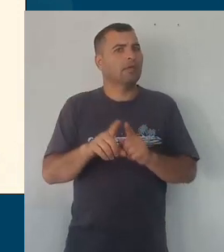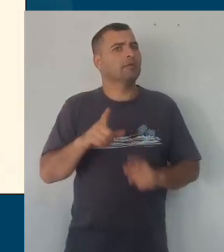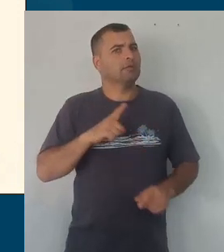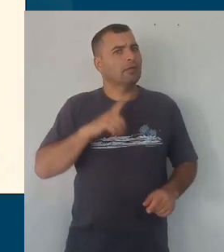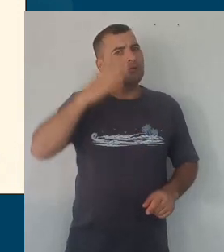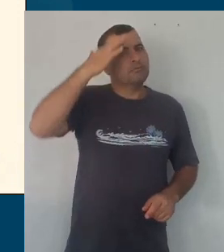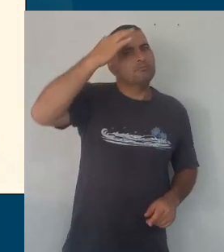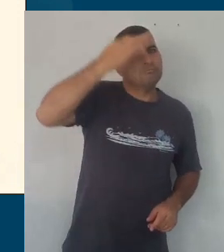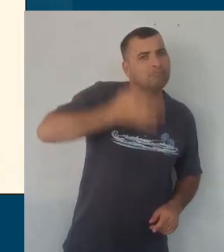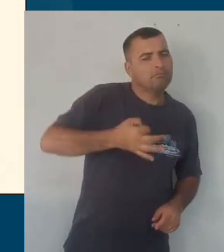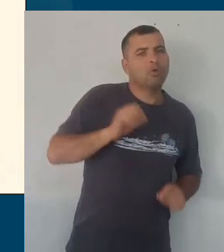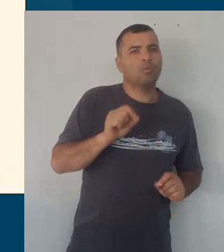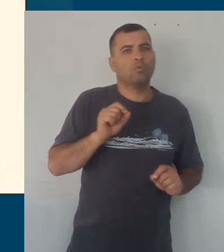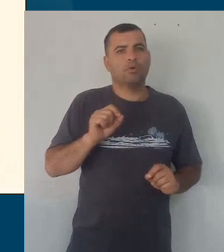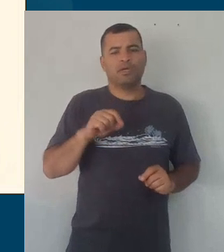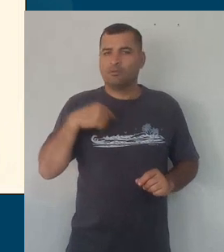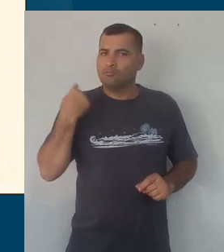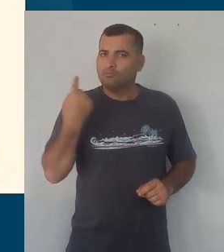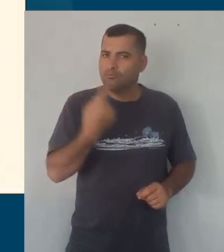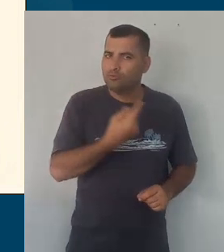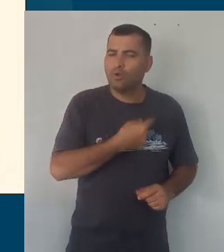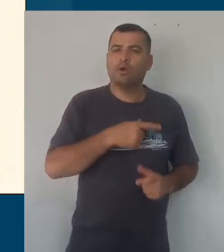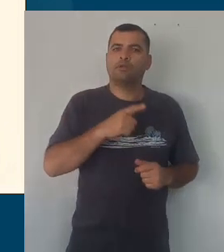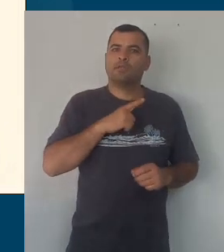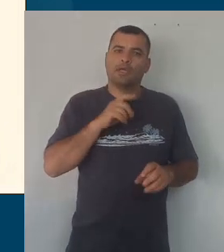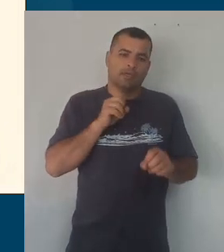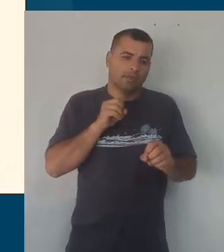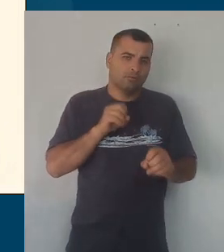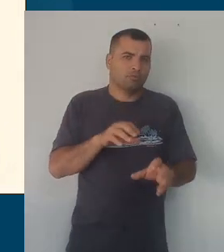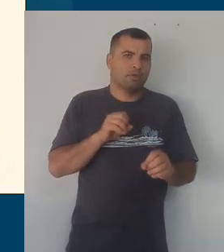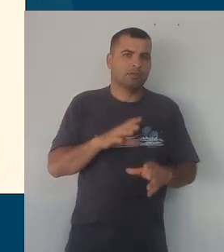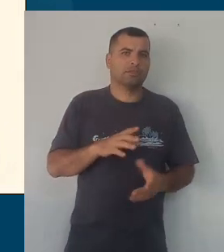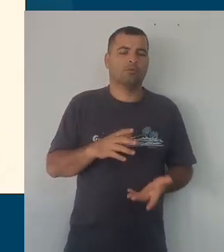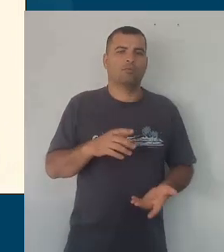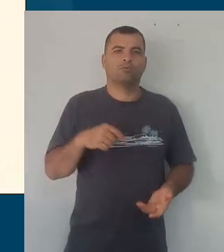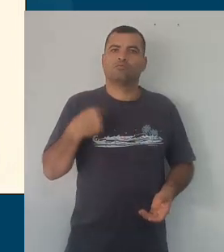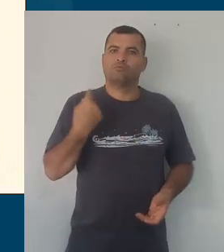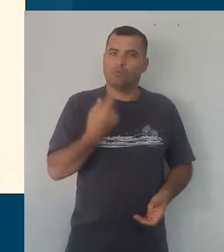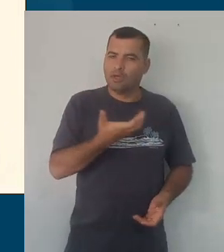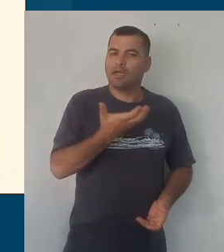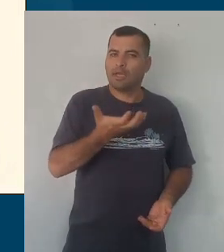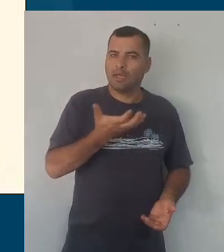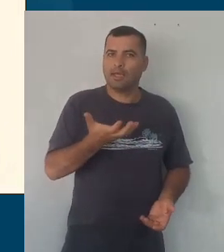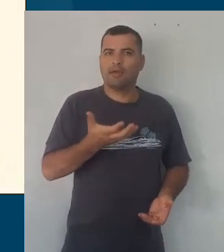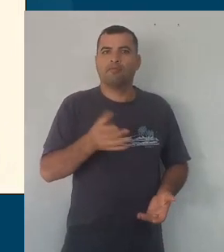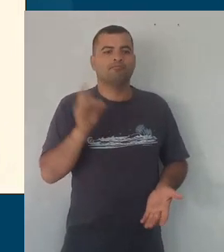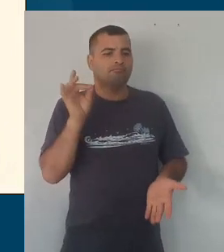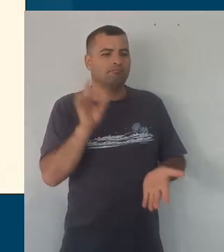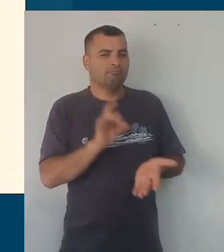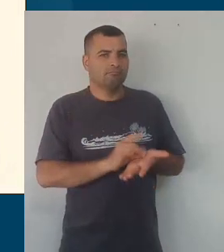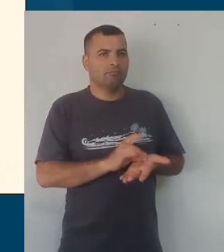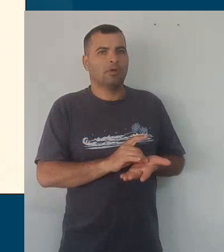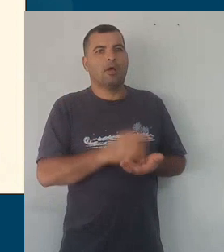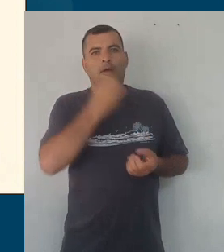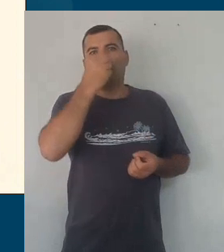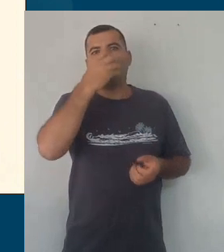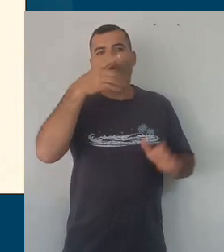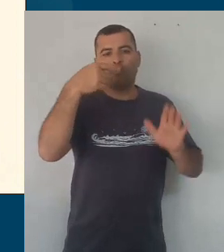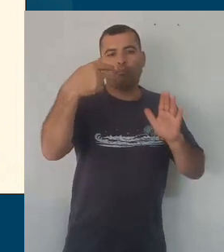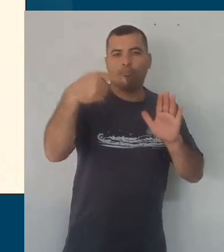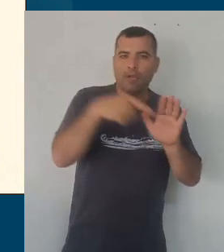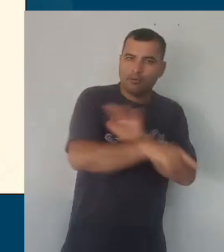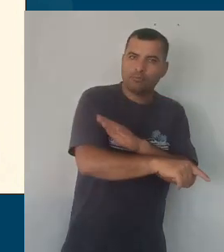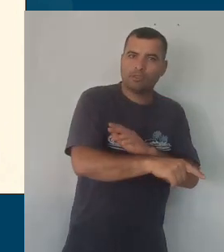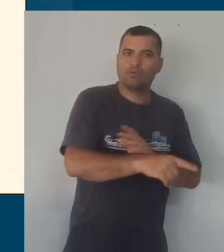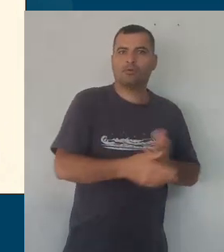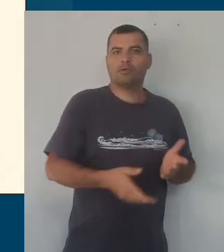convicções dos educadores doutorando de que, em educação, já que queremos formar sempre bons perguntadores,